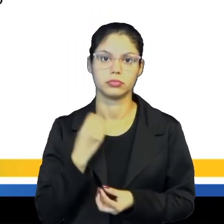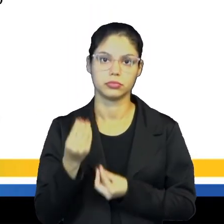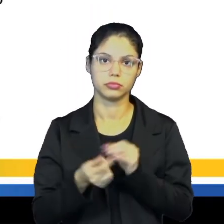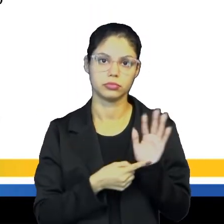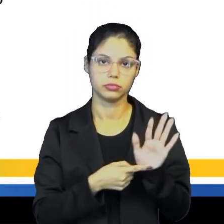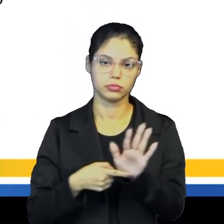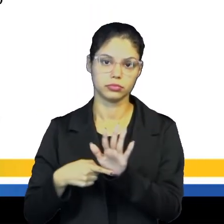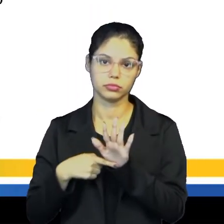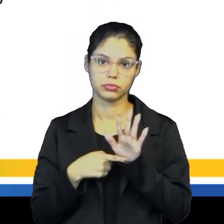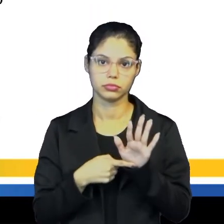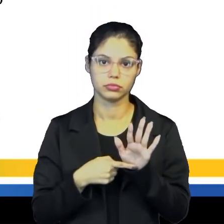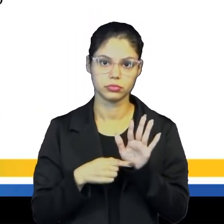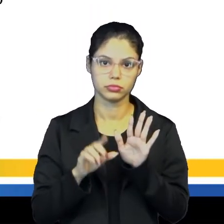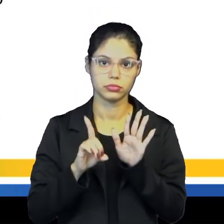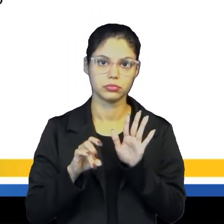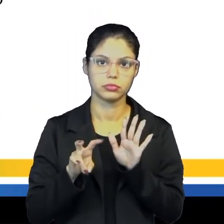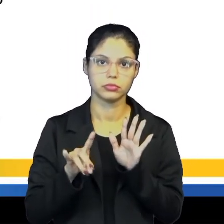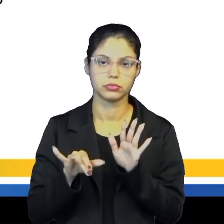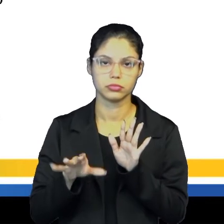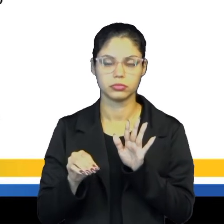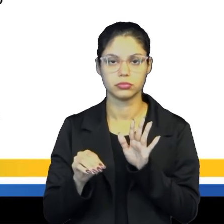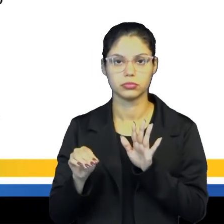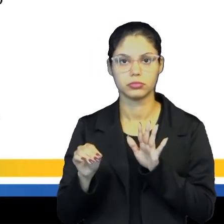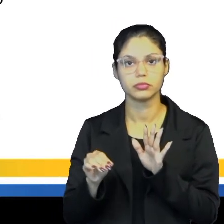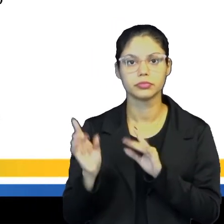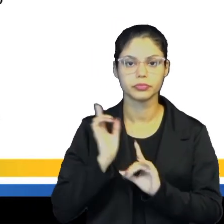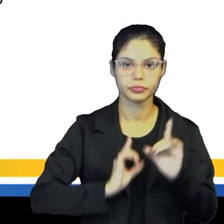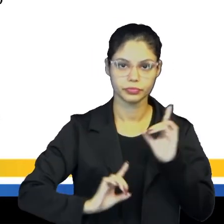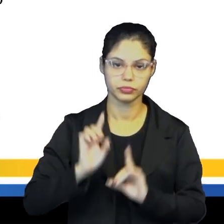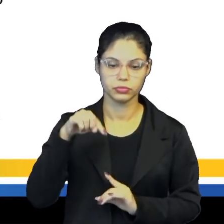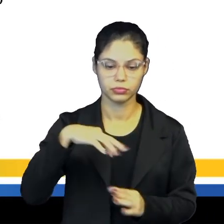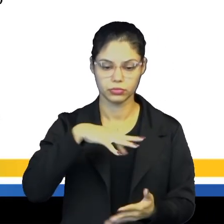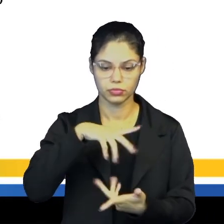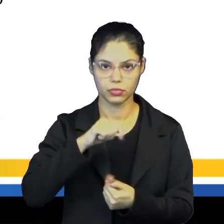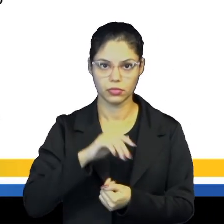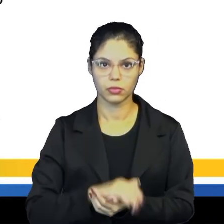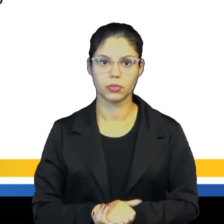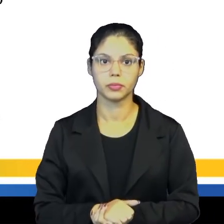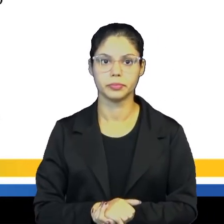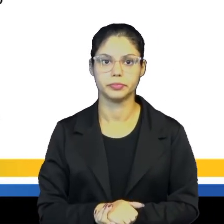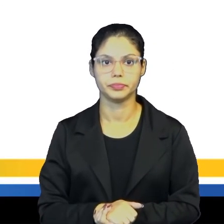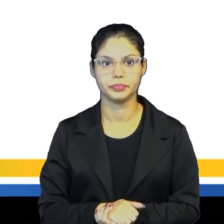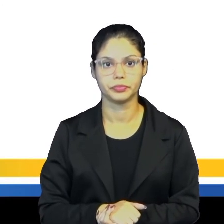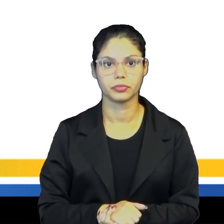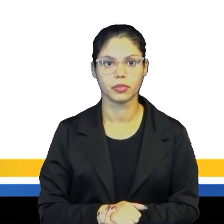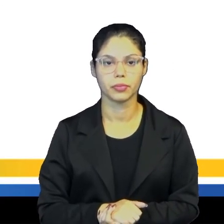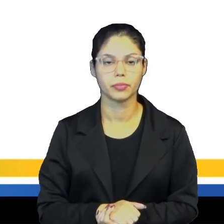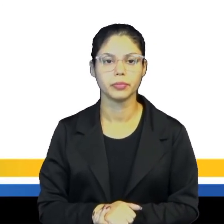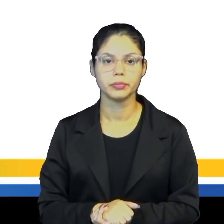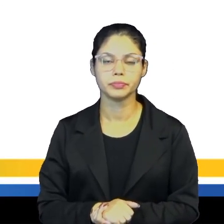representante divino de Deus ali na Terra. Vamos para mais uma questão?